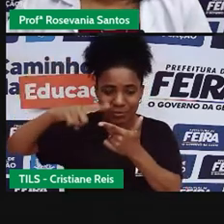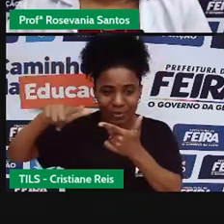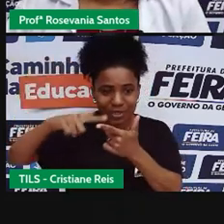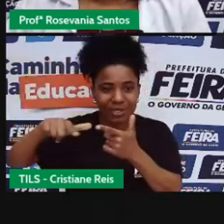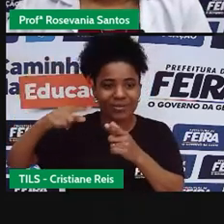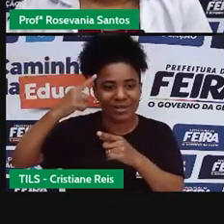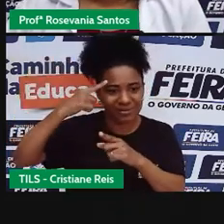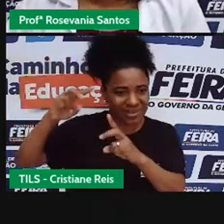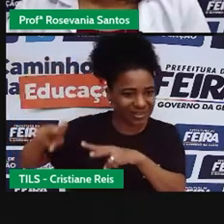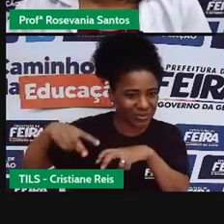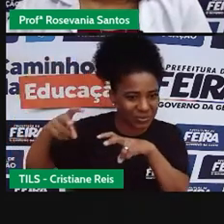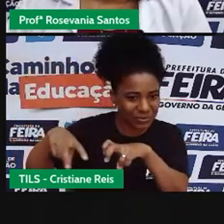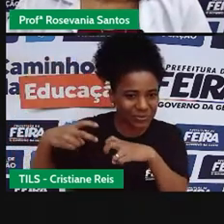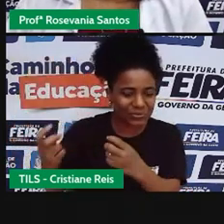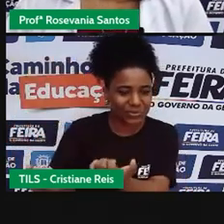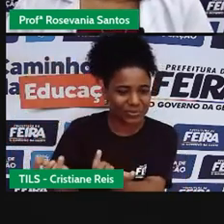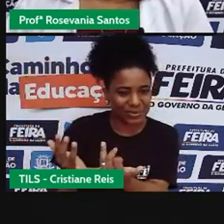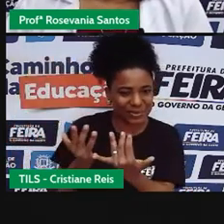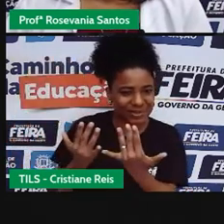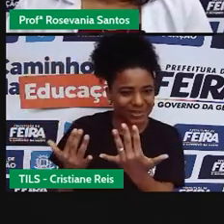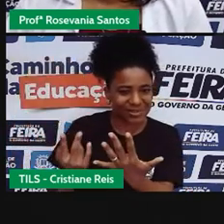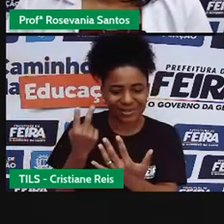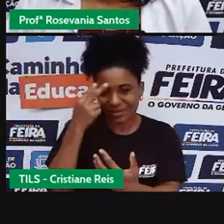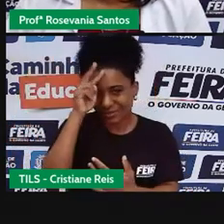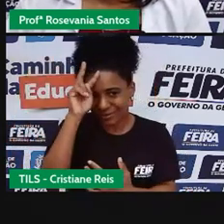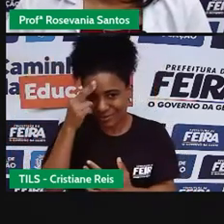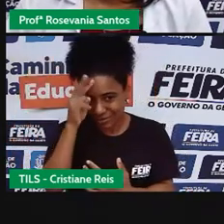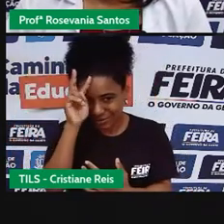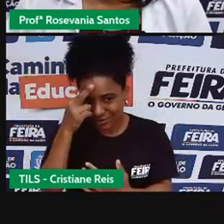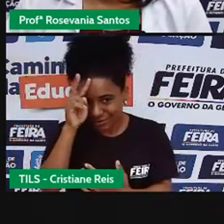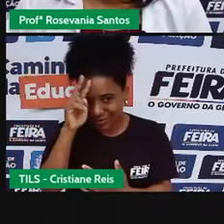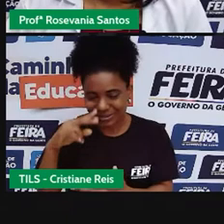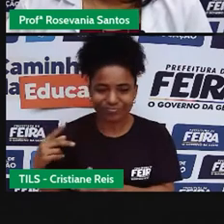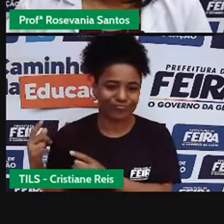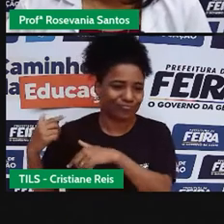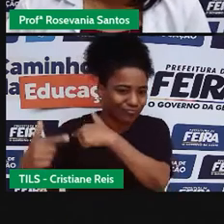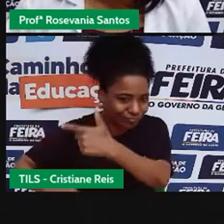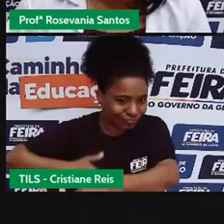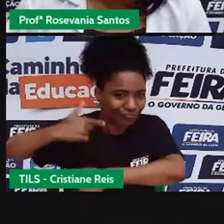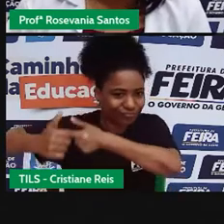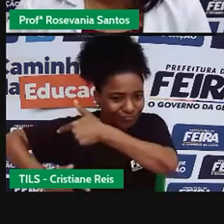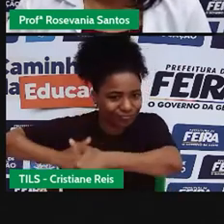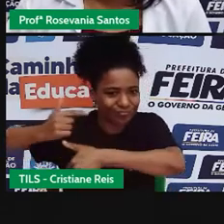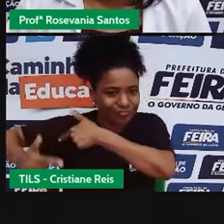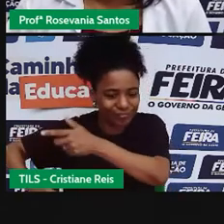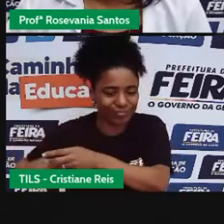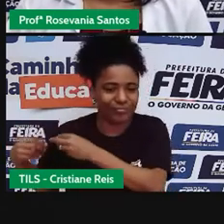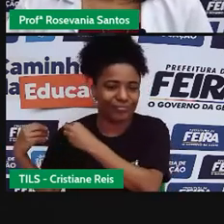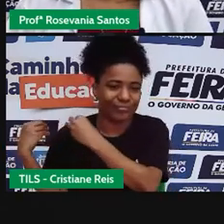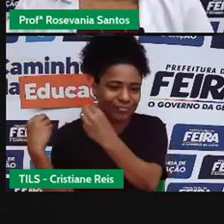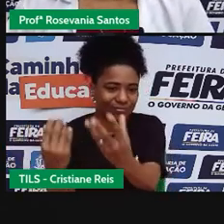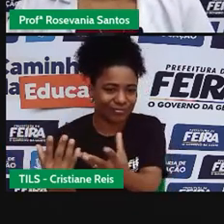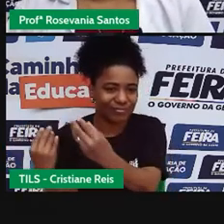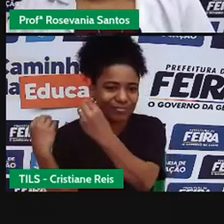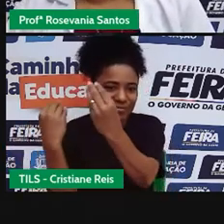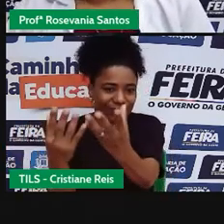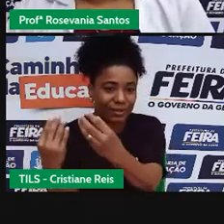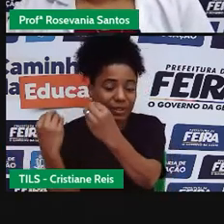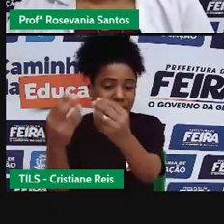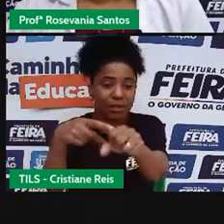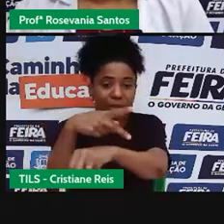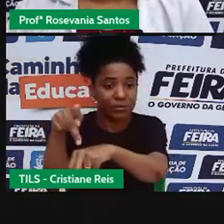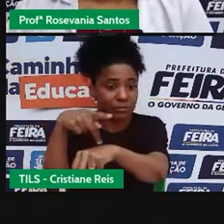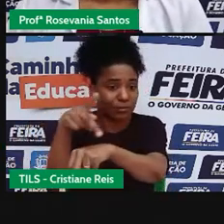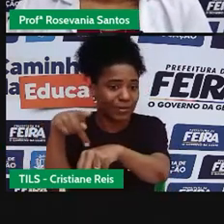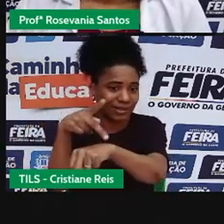para exportação, que são as plantestas, não tinha uma preocupação muito grande para o desenvolvimento da região, era muito mais